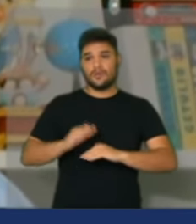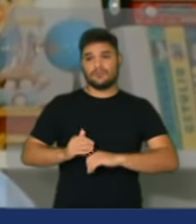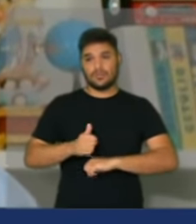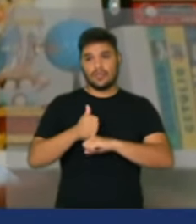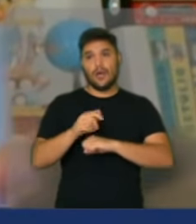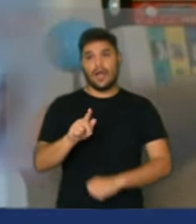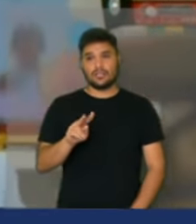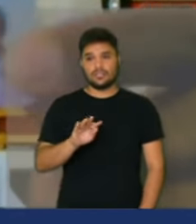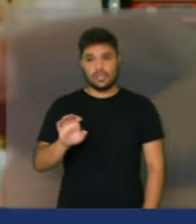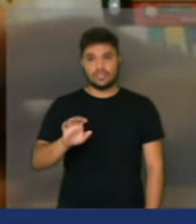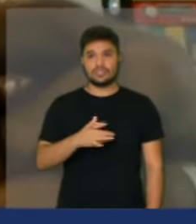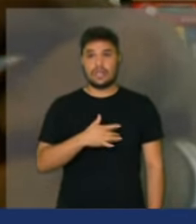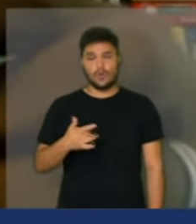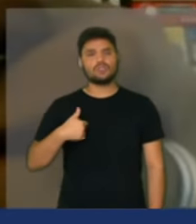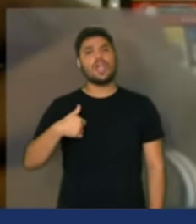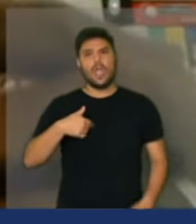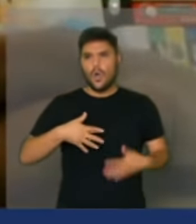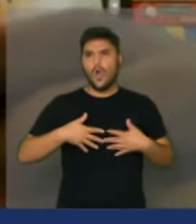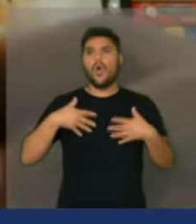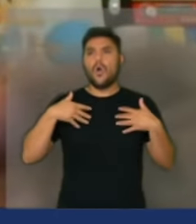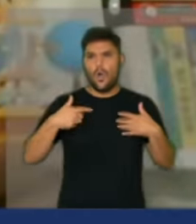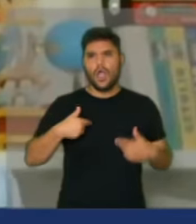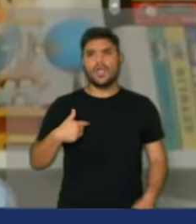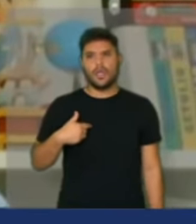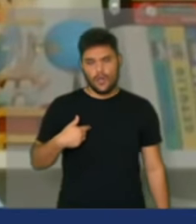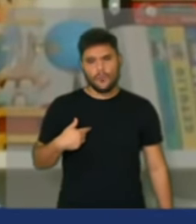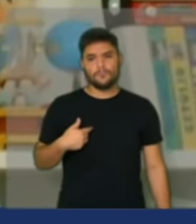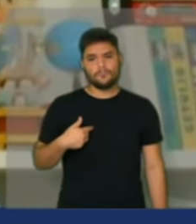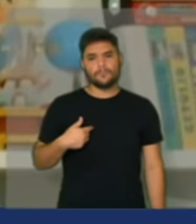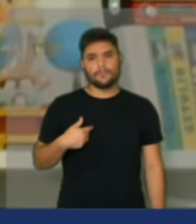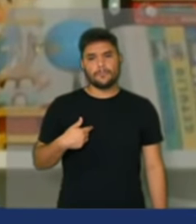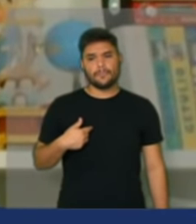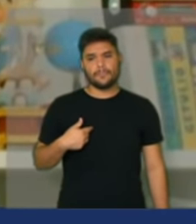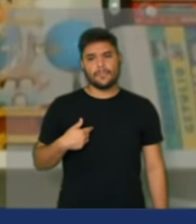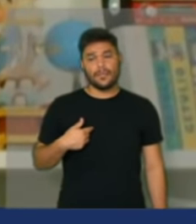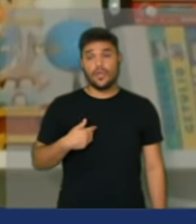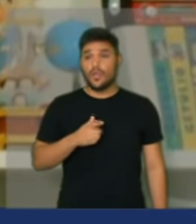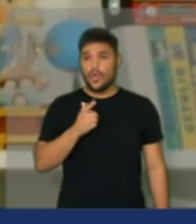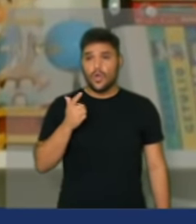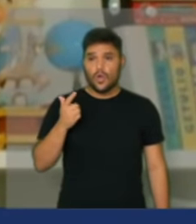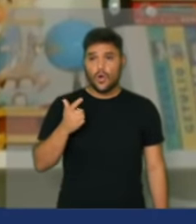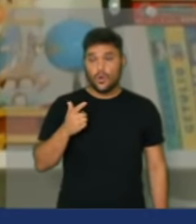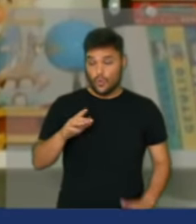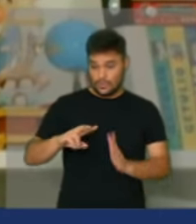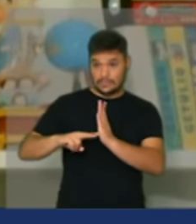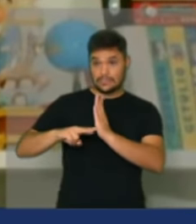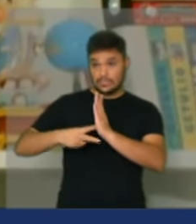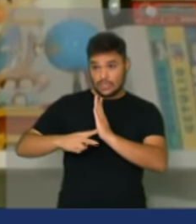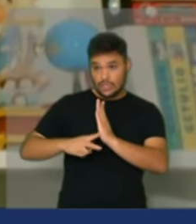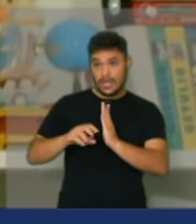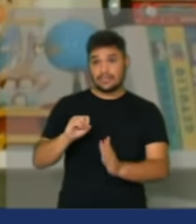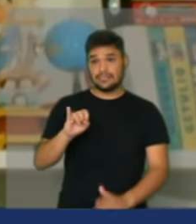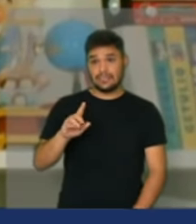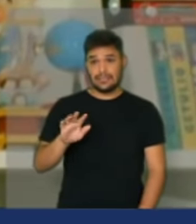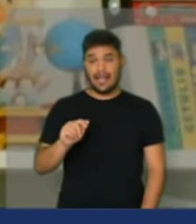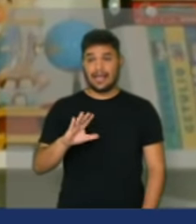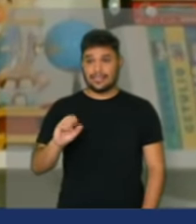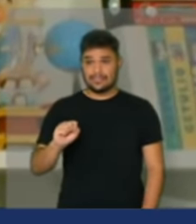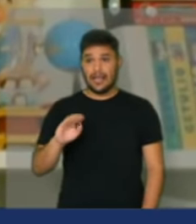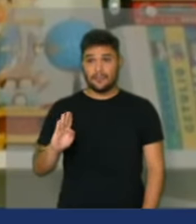está aqui, senhor presidente, a honra de receber do sindicato do SIDAC, do ABC,